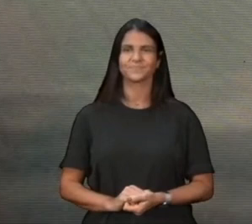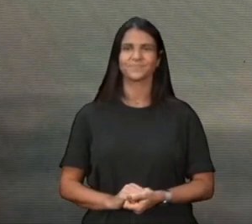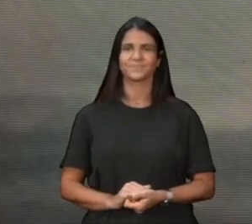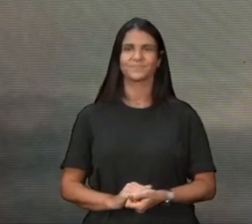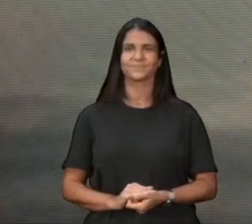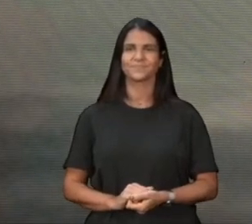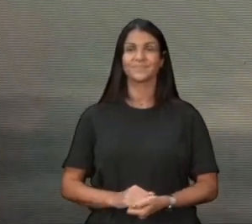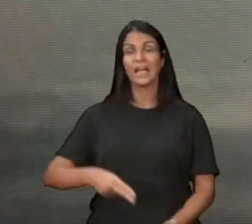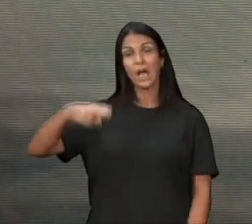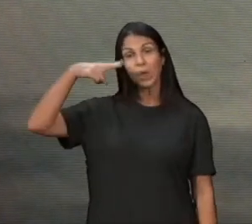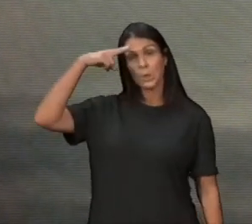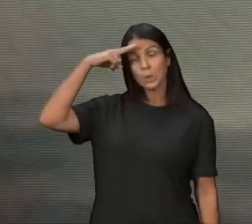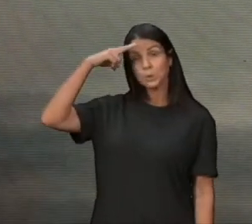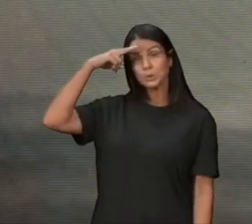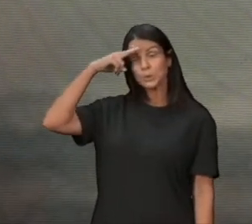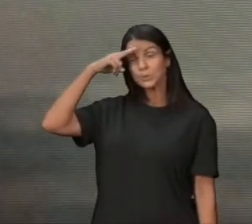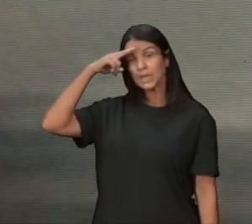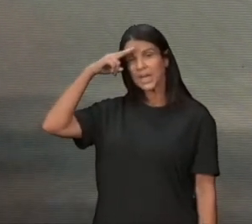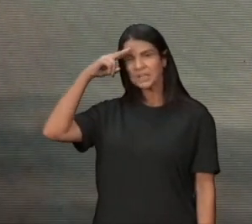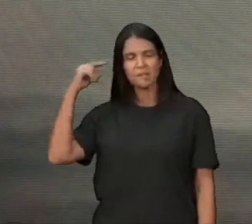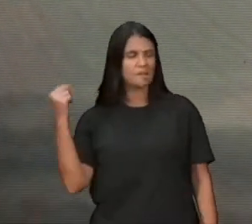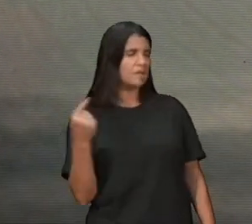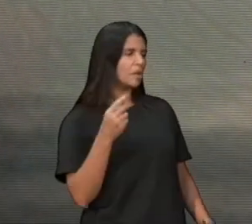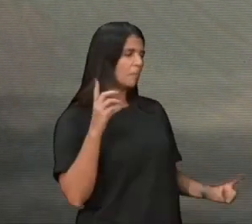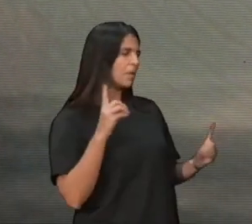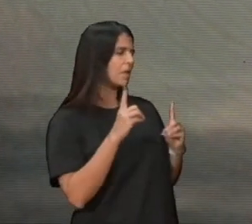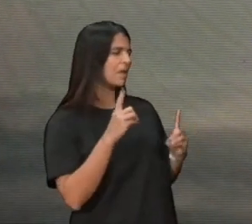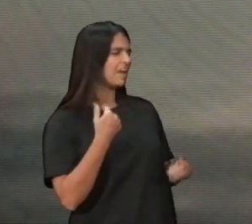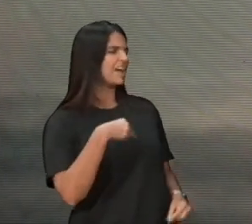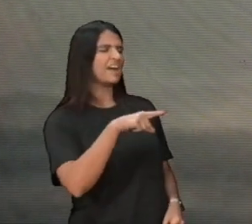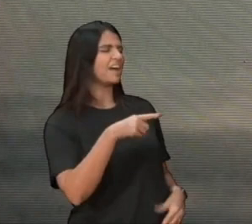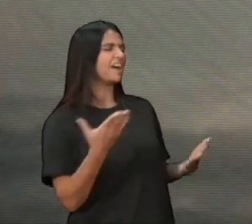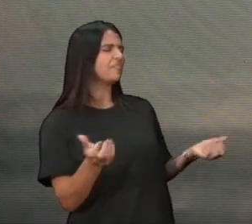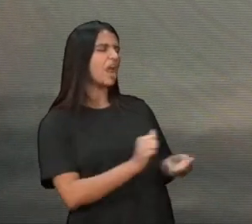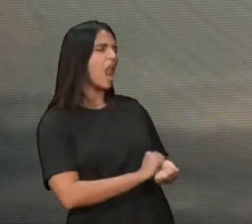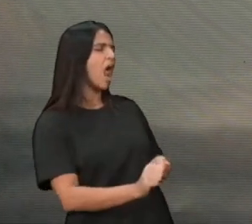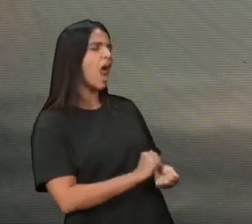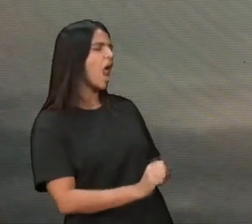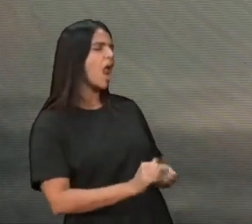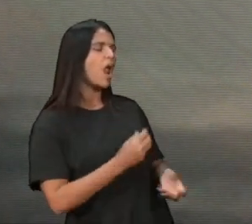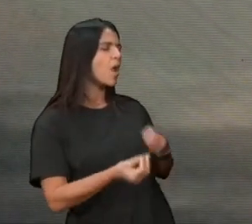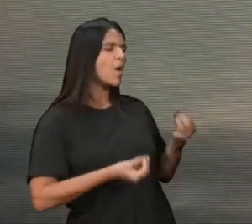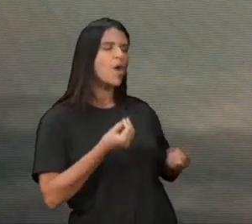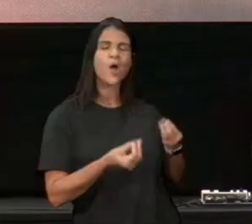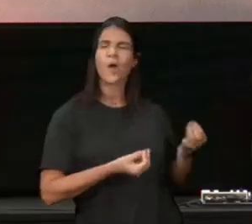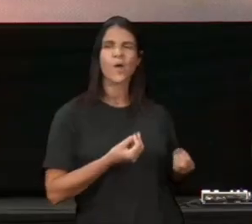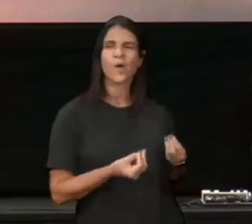olha o soldado, virou para o tenente, falou, tenente, vai arrumar o que fazer, rapaz, vai lavar uma roupa no tanque, é ruim,